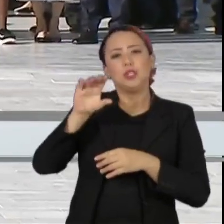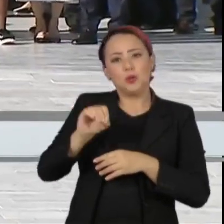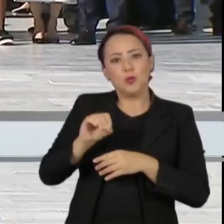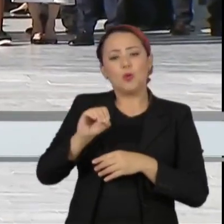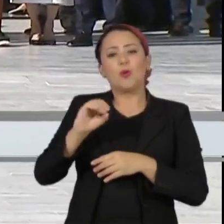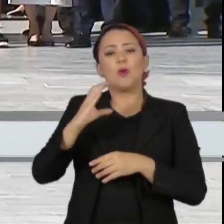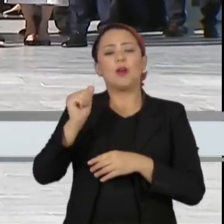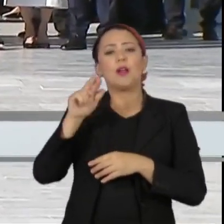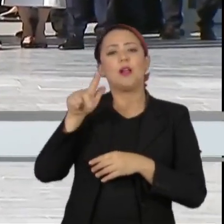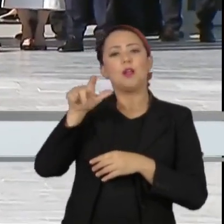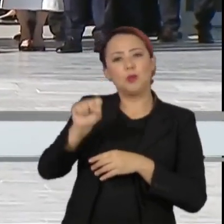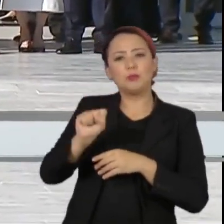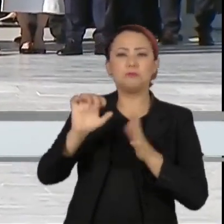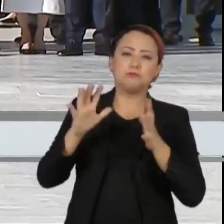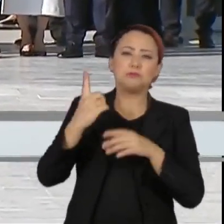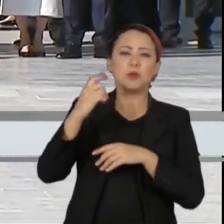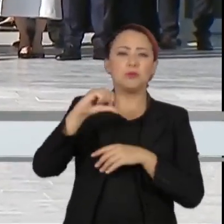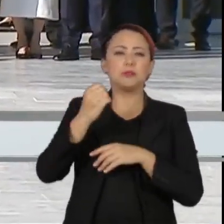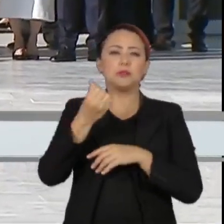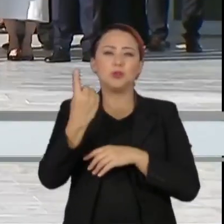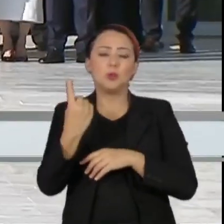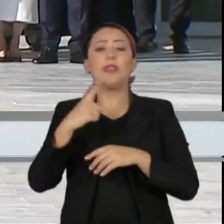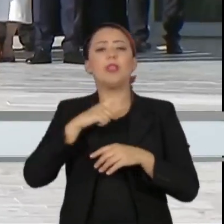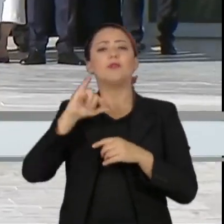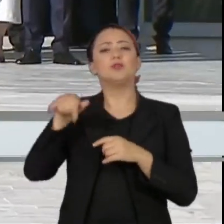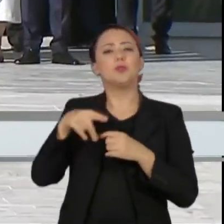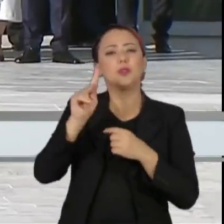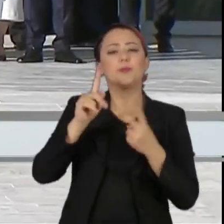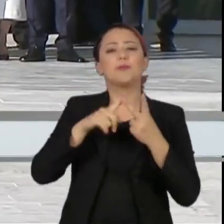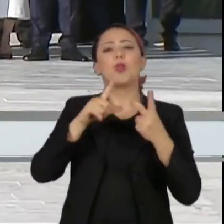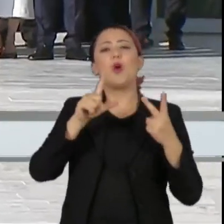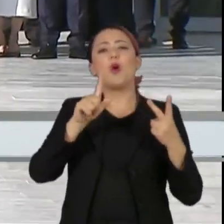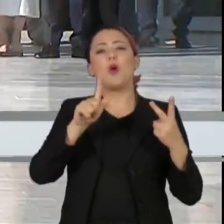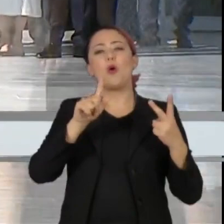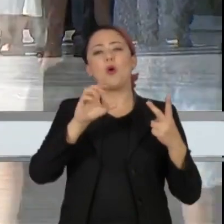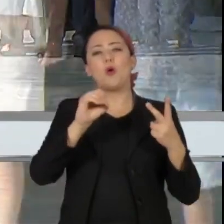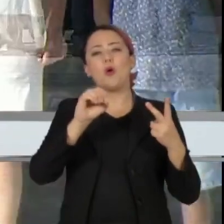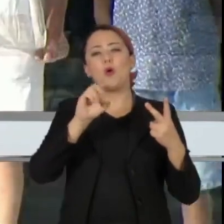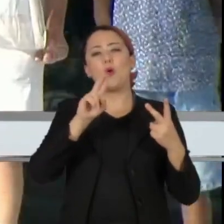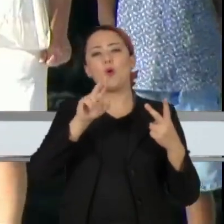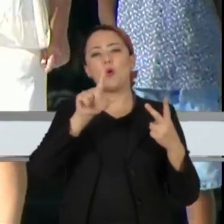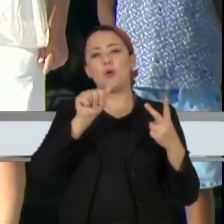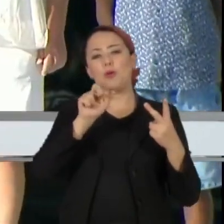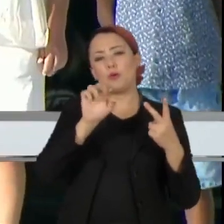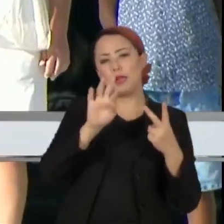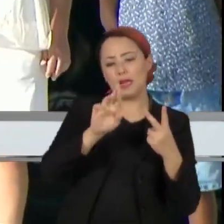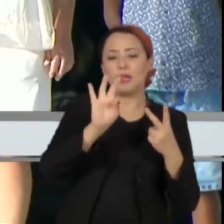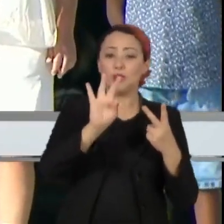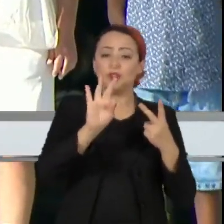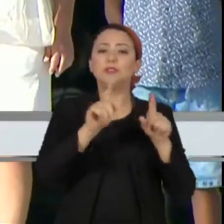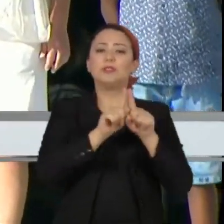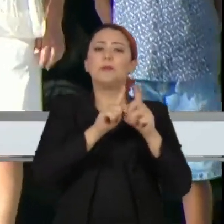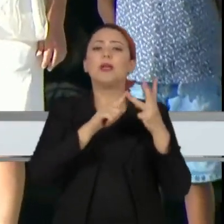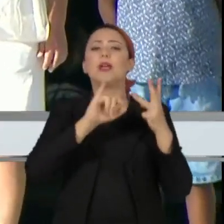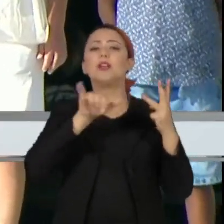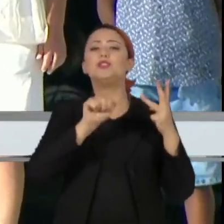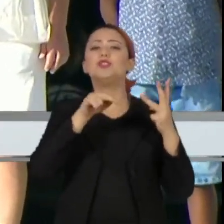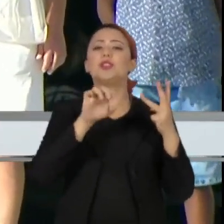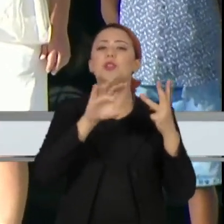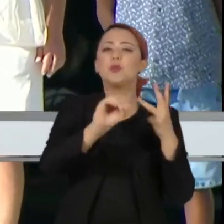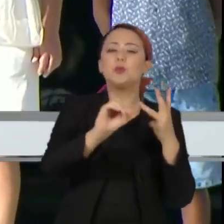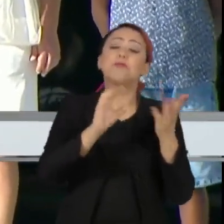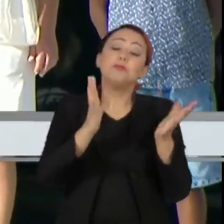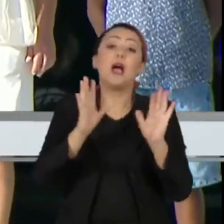61, tem aquela célebre foto, JK, João Goulart, era vice-presidente, e Jânio Quadros. E eu presumo que ele, o